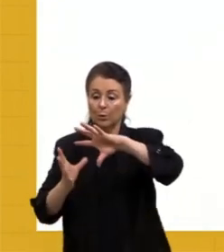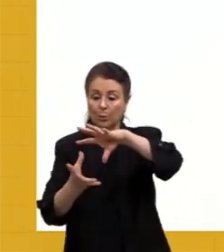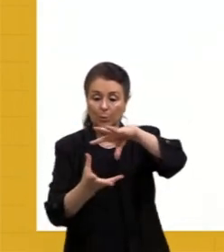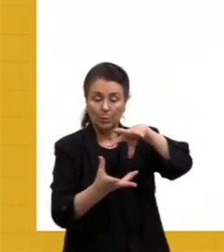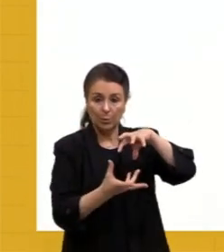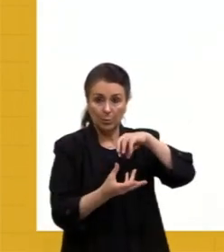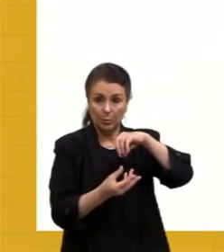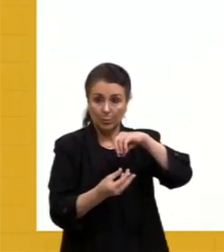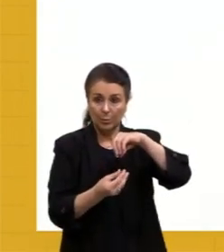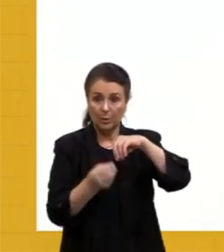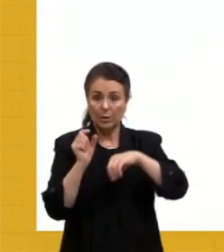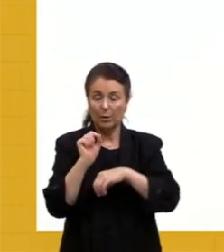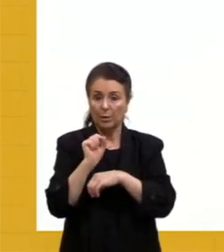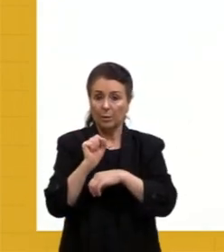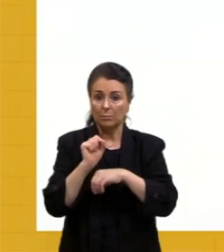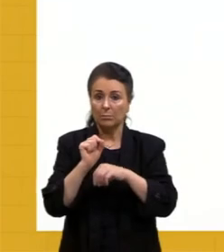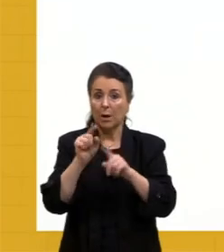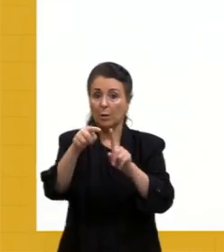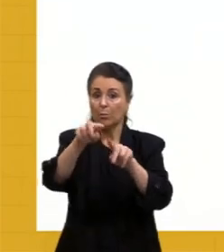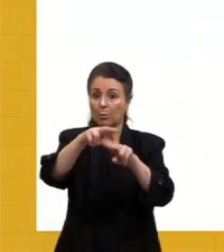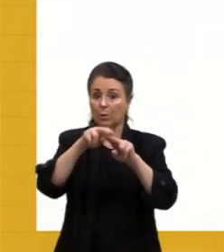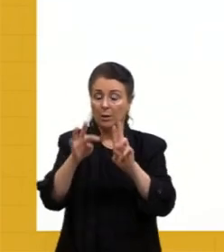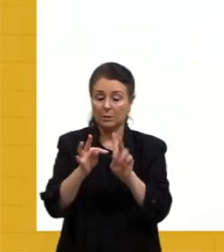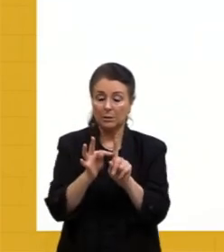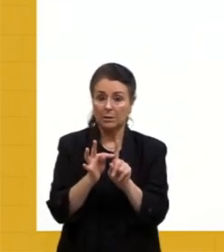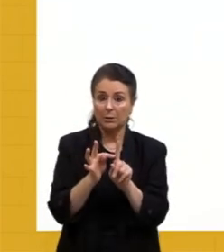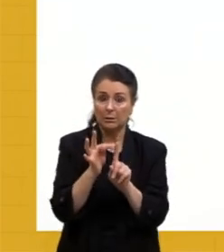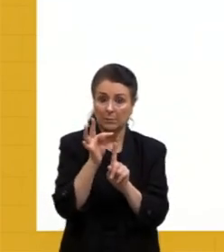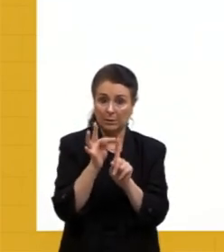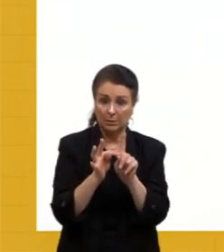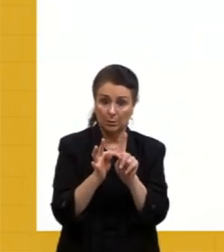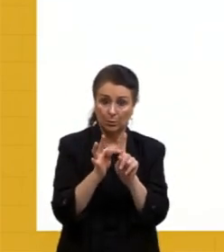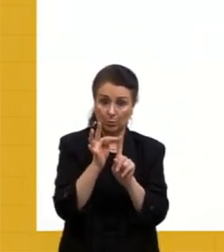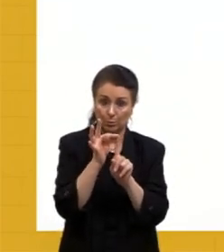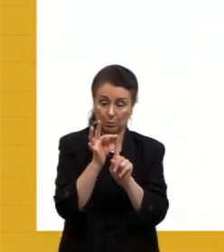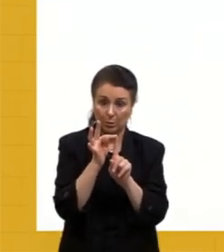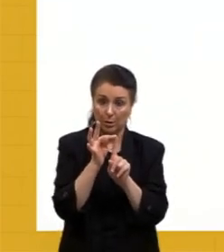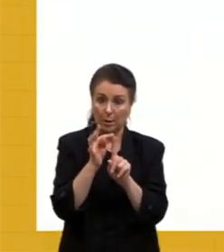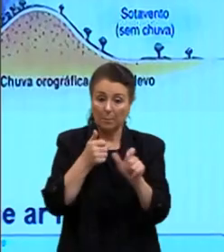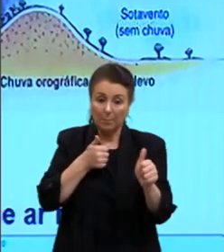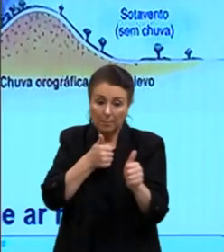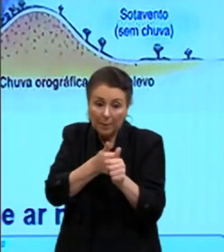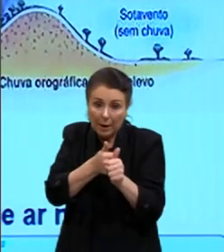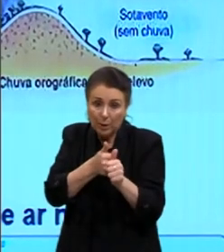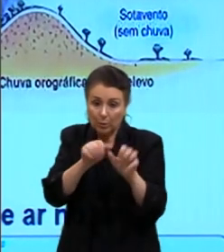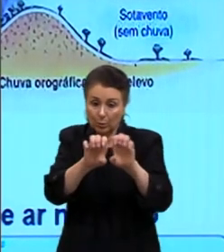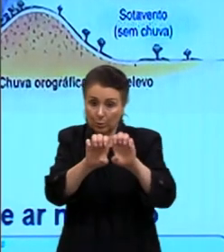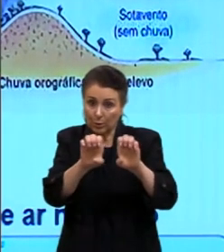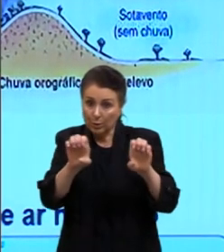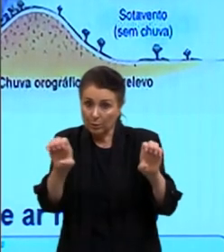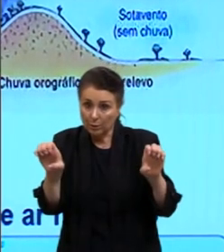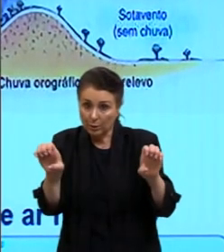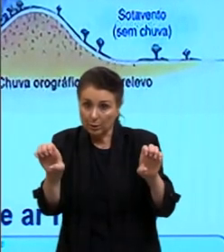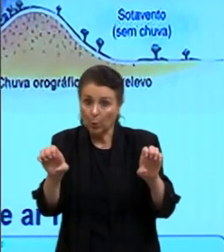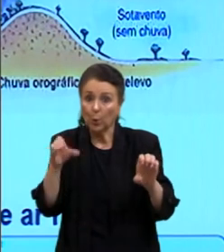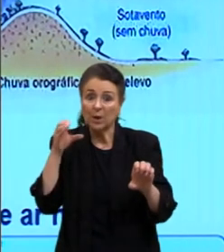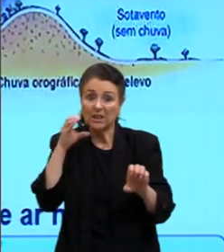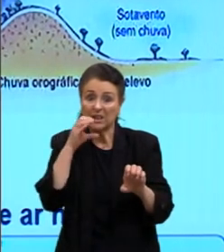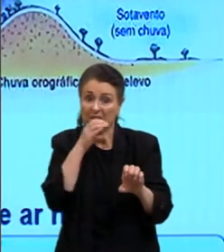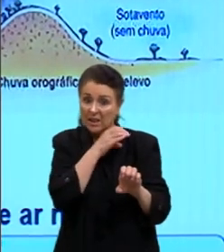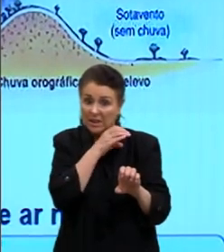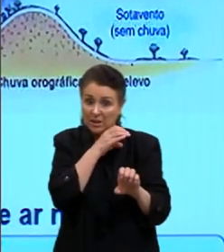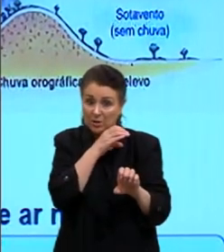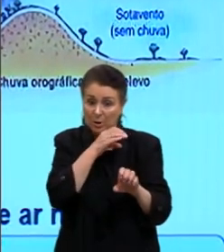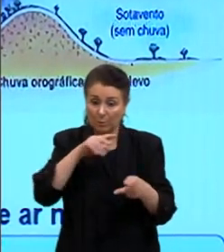ótica da temperatura, né? Quanto mais perto, então, do Equador, mais quente, quanto mais perto dos polos, mais frio, tá,